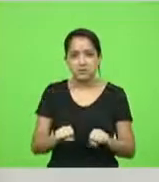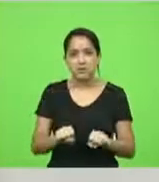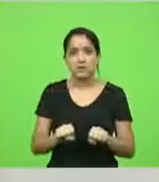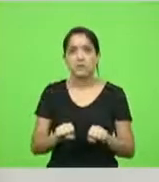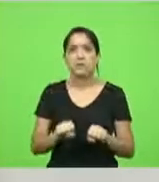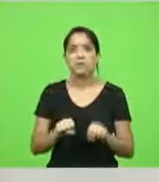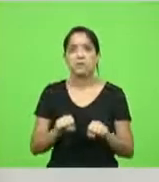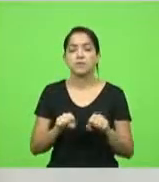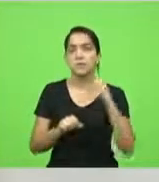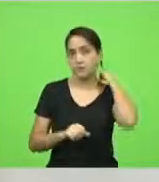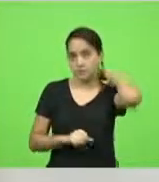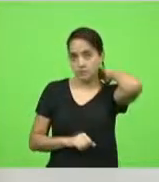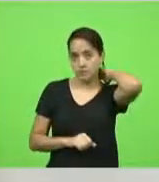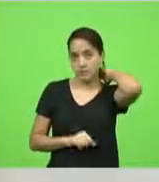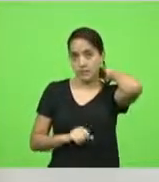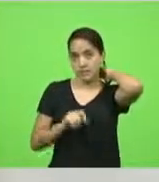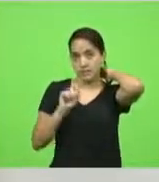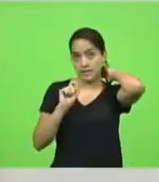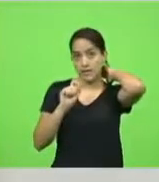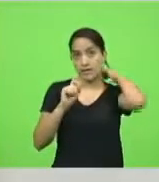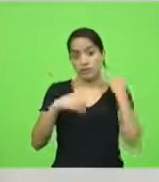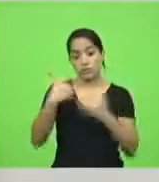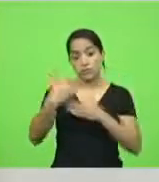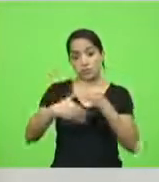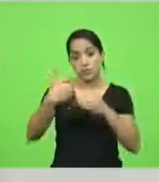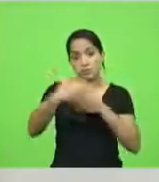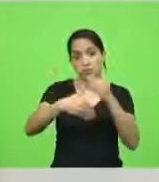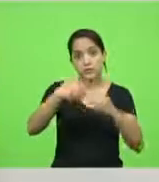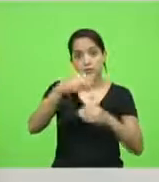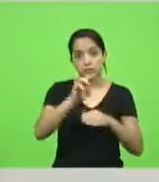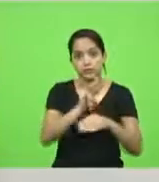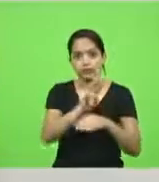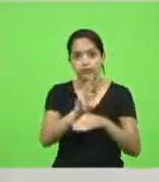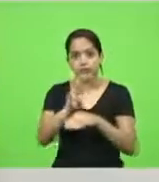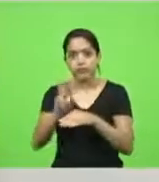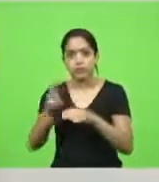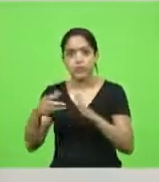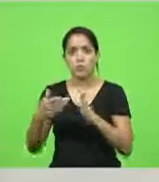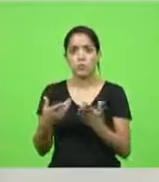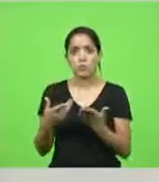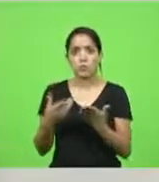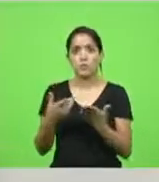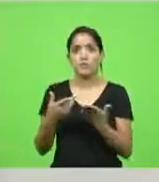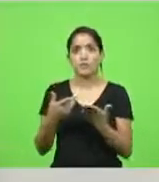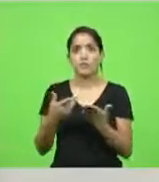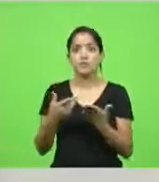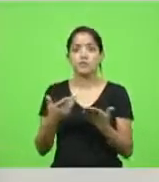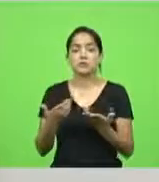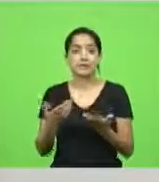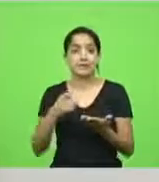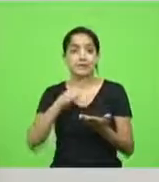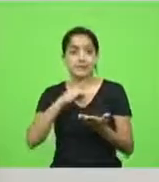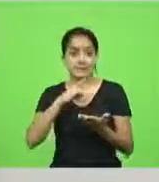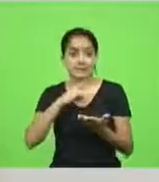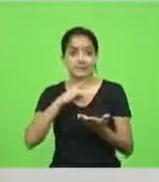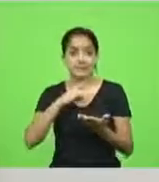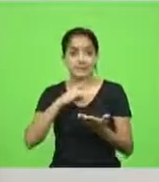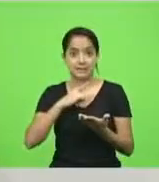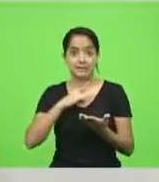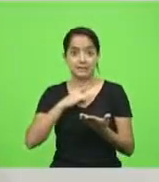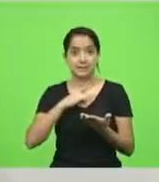Business Intelligence, que é um processo, um software que deve ter, tem, claro, tem que ter um